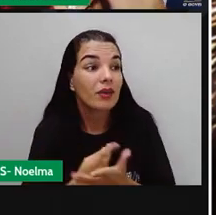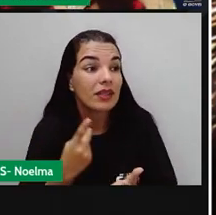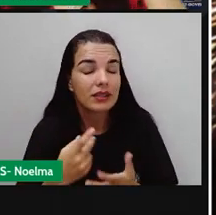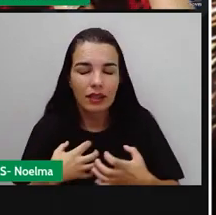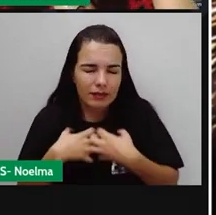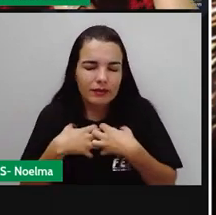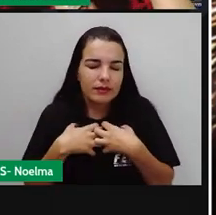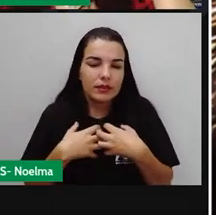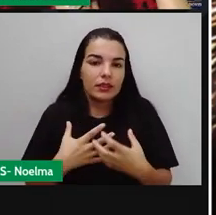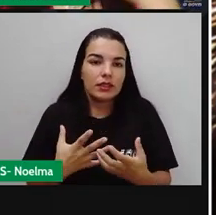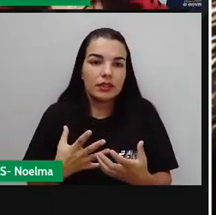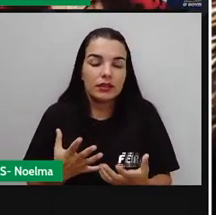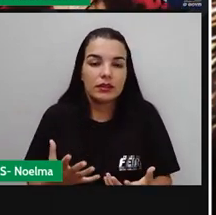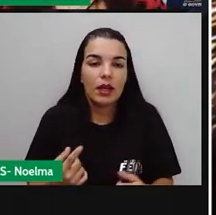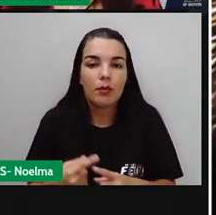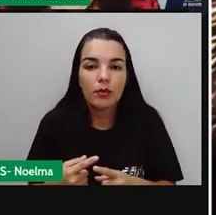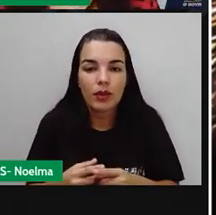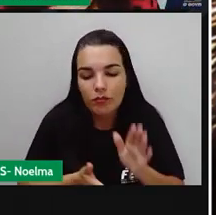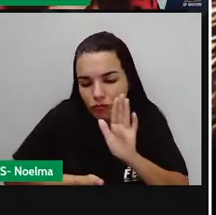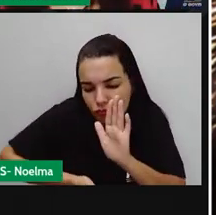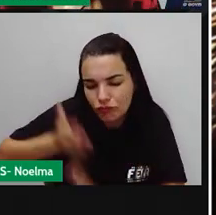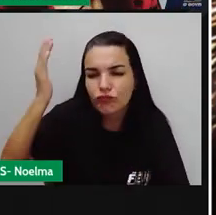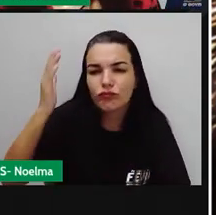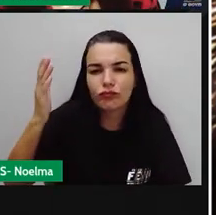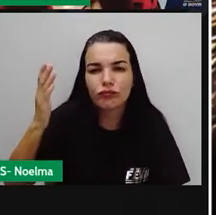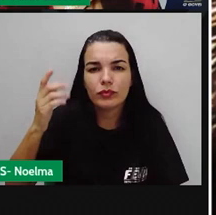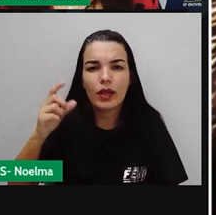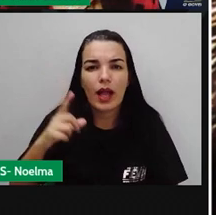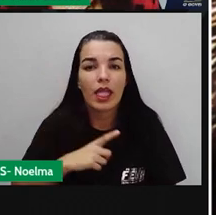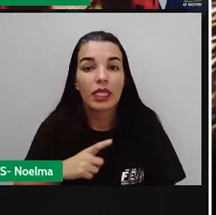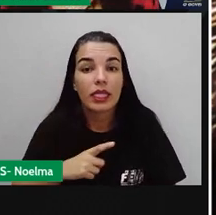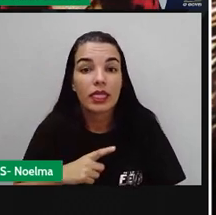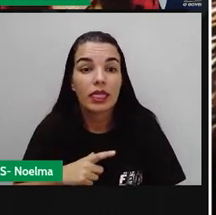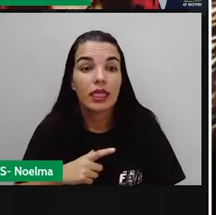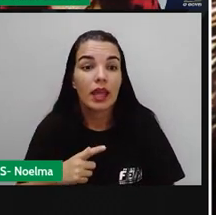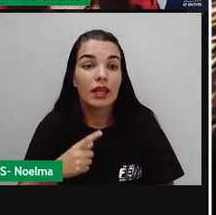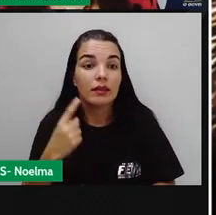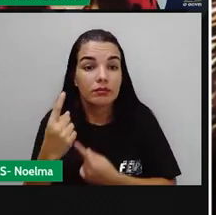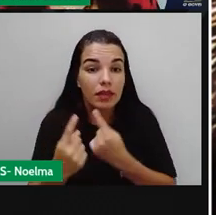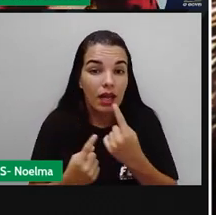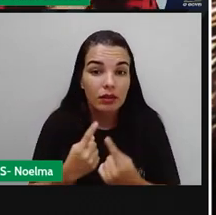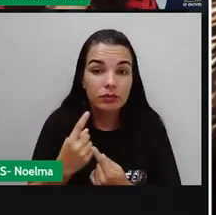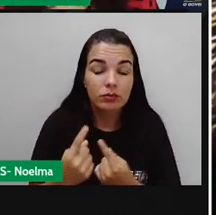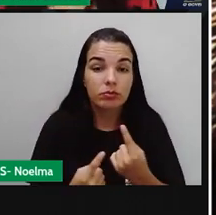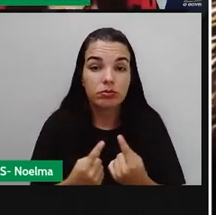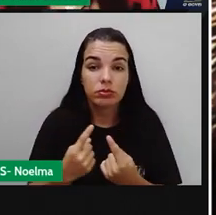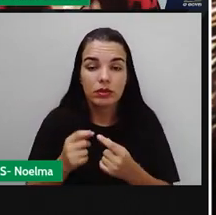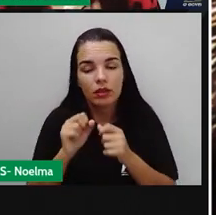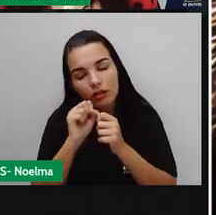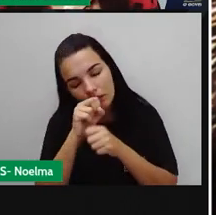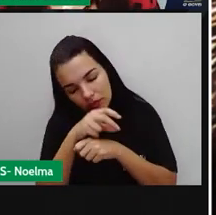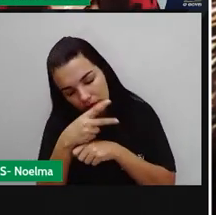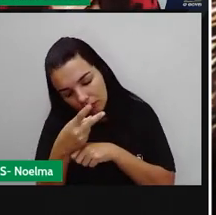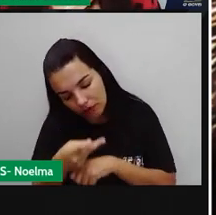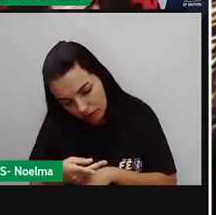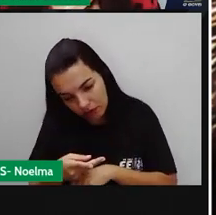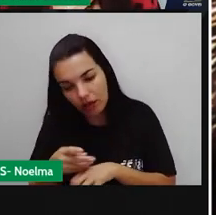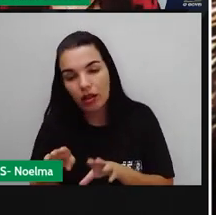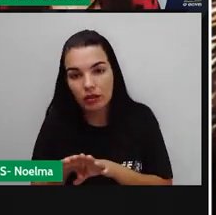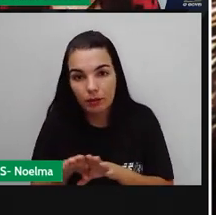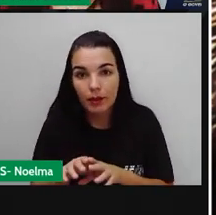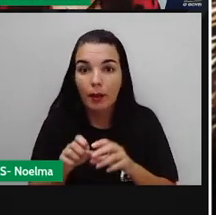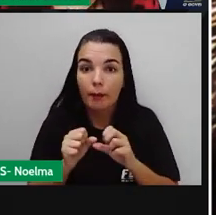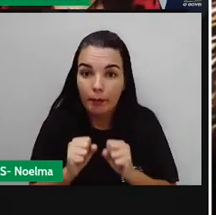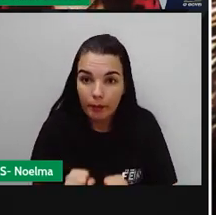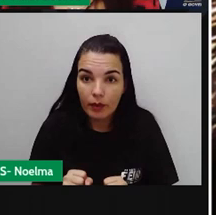susto ali. Eles fogem, se machucam, têm ataques de pânico, desmaios e alguns chegam